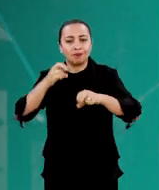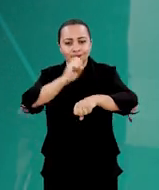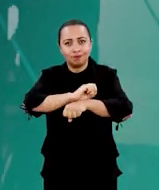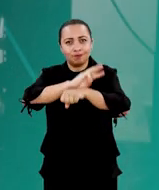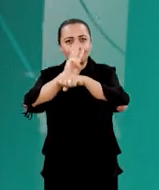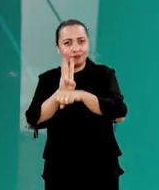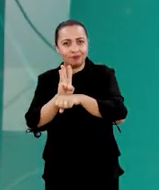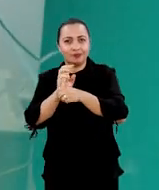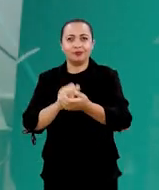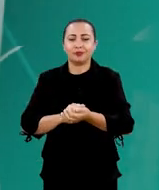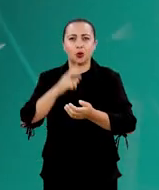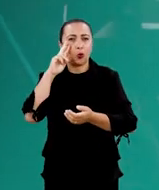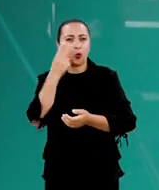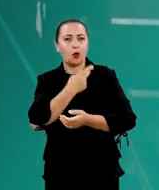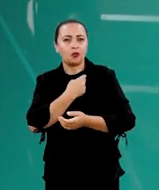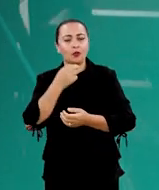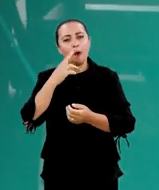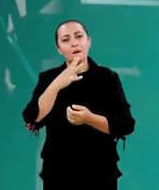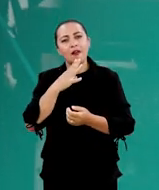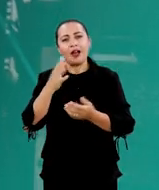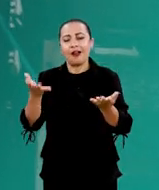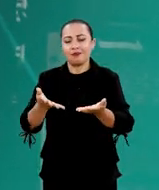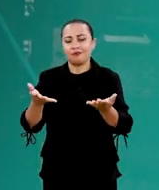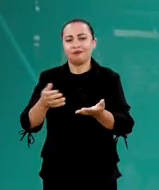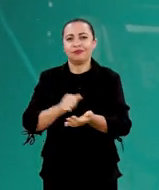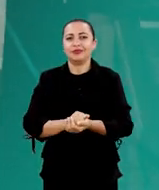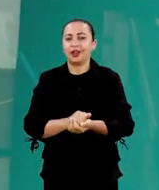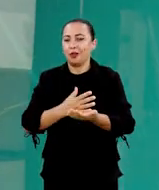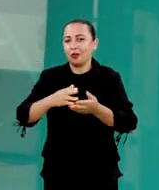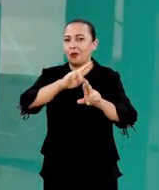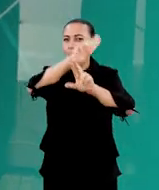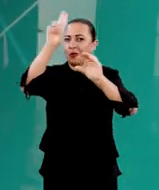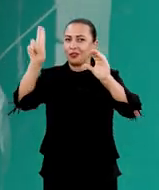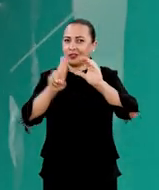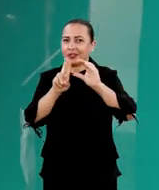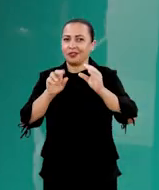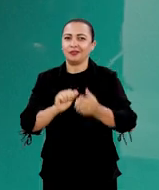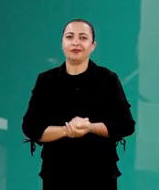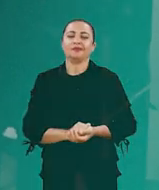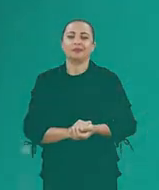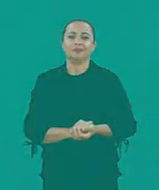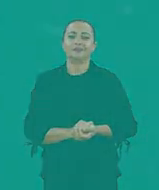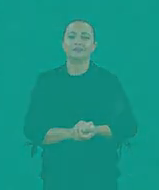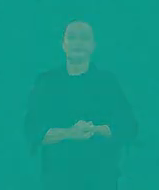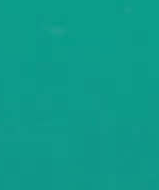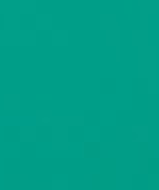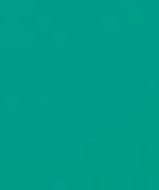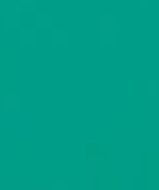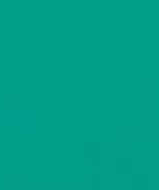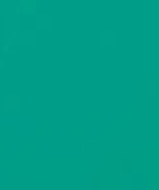Universidade Estadual do Maranhão. A gente confere tudo isso a partir de agora no Univerciência.